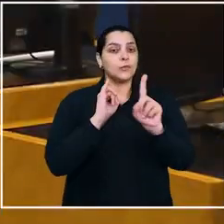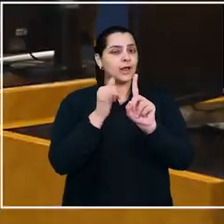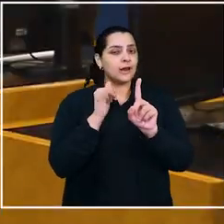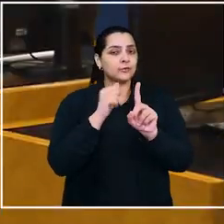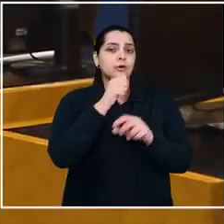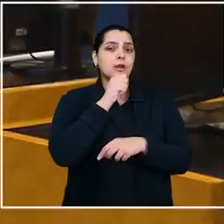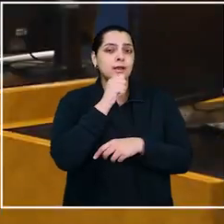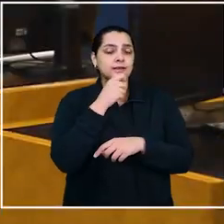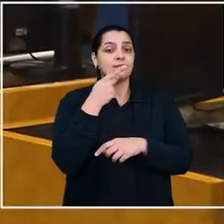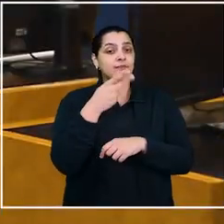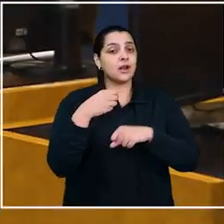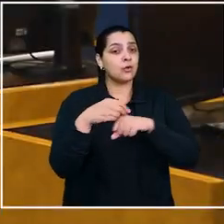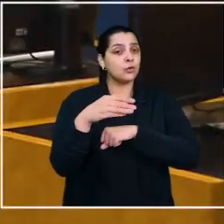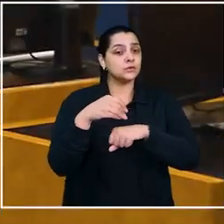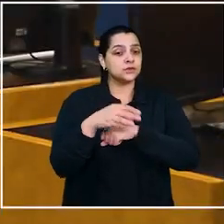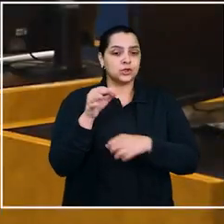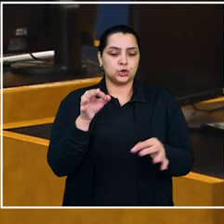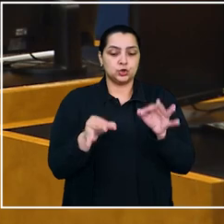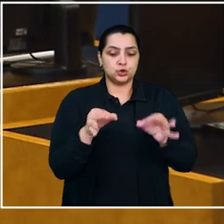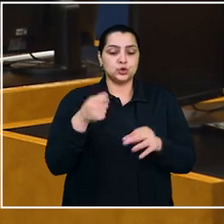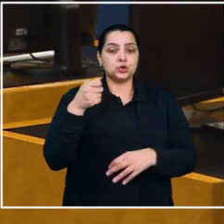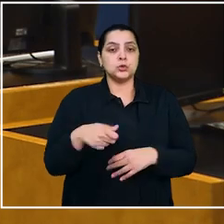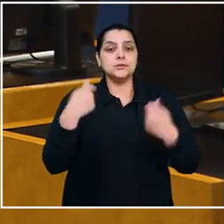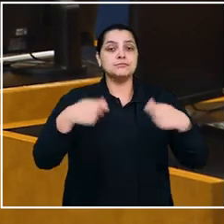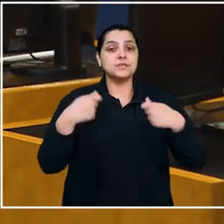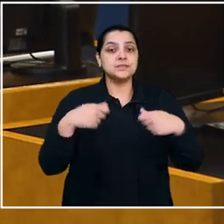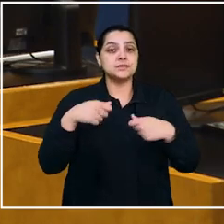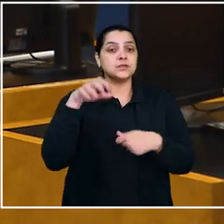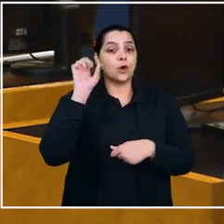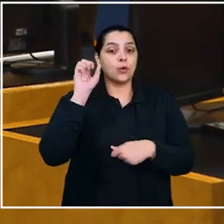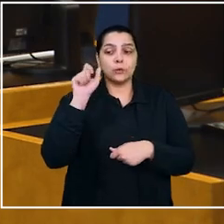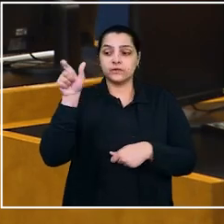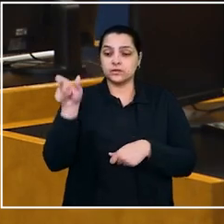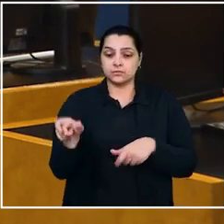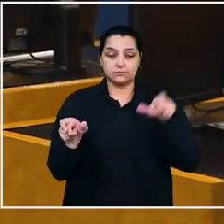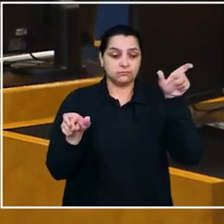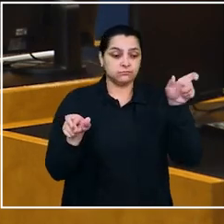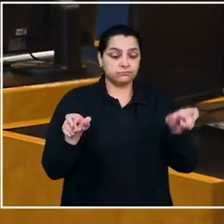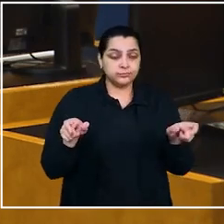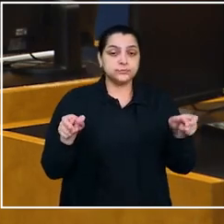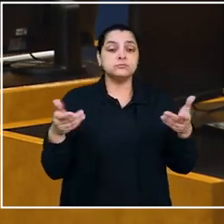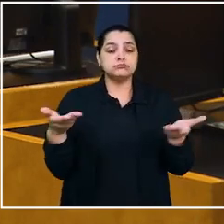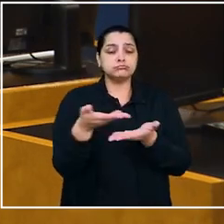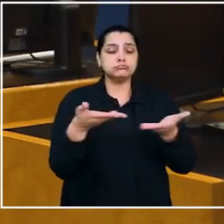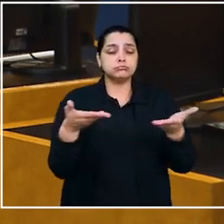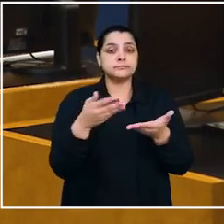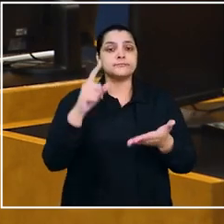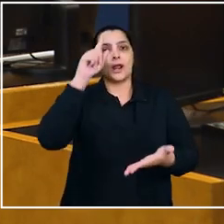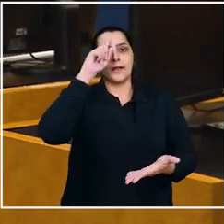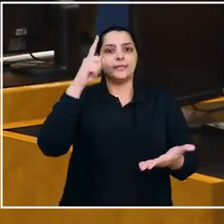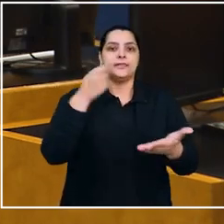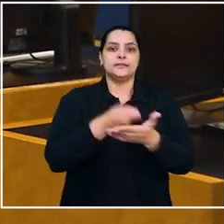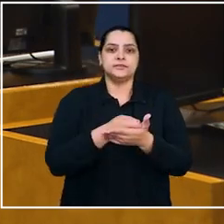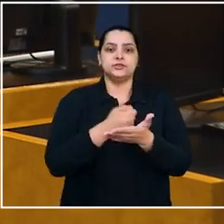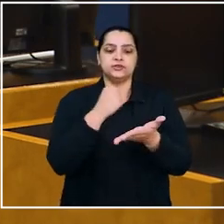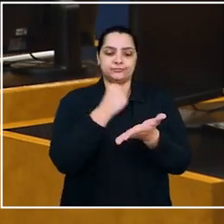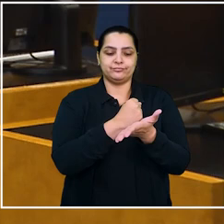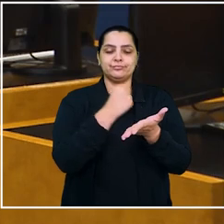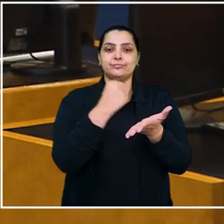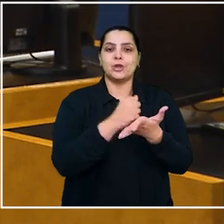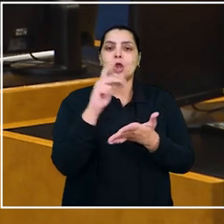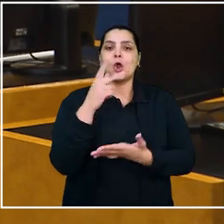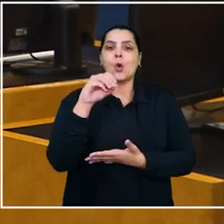visão do relator, é aconselhável que o juiz ouça diretamente as partes envolvidas para só depois decidir sobre a